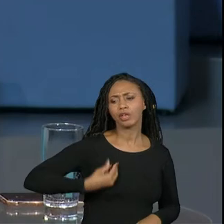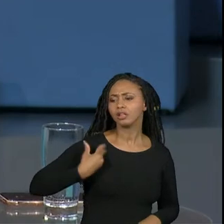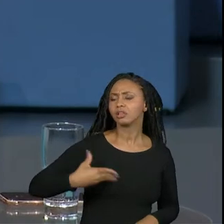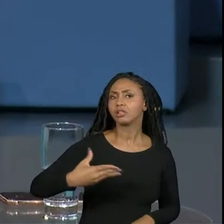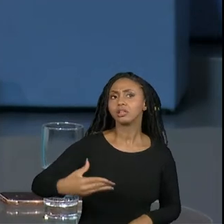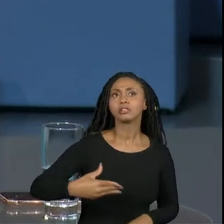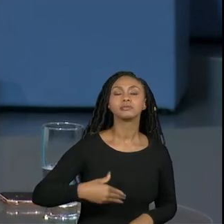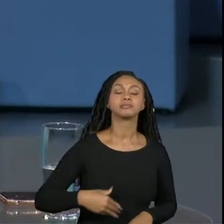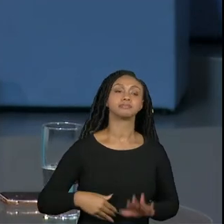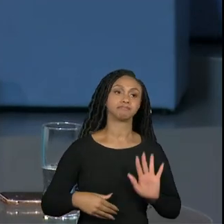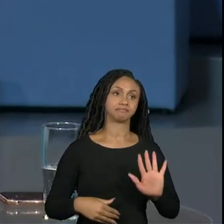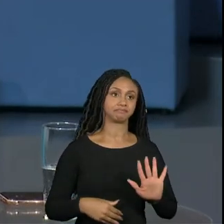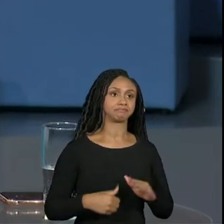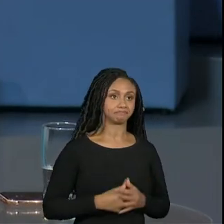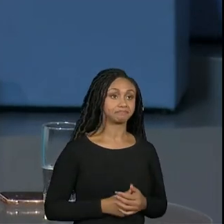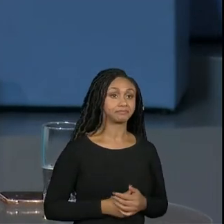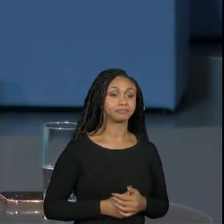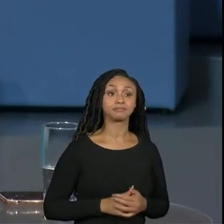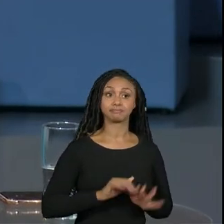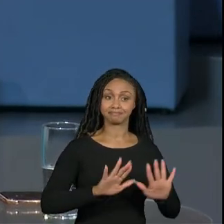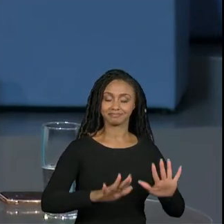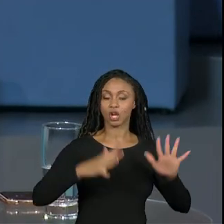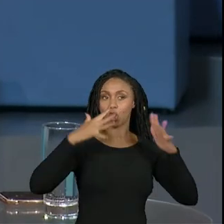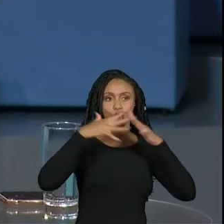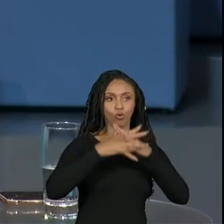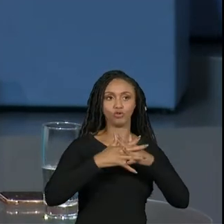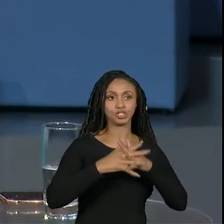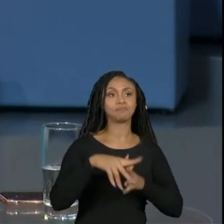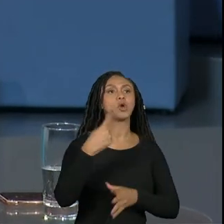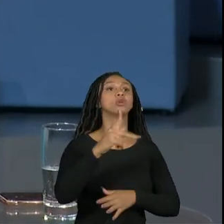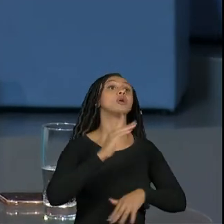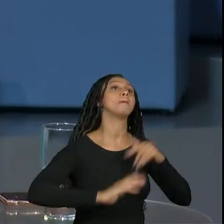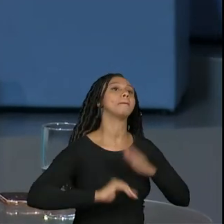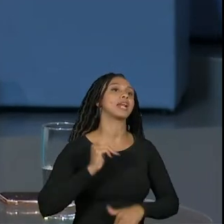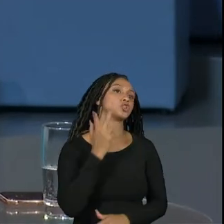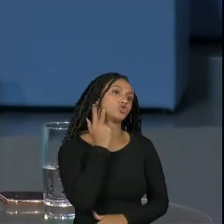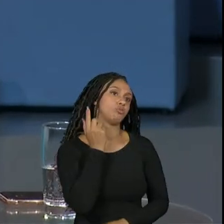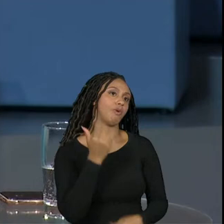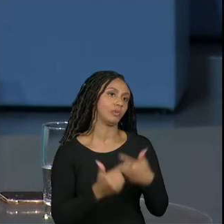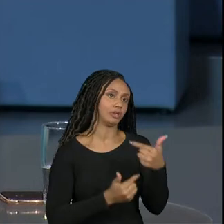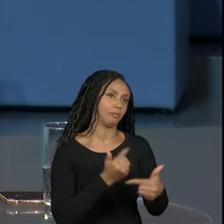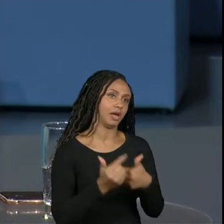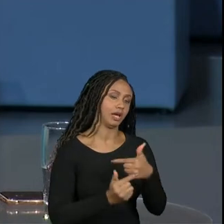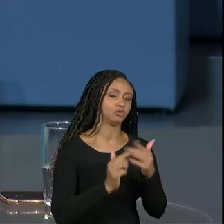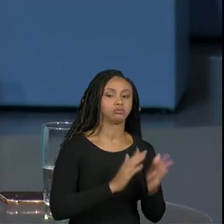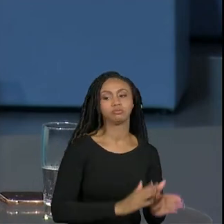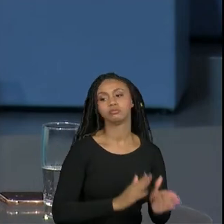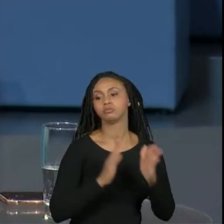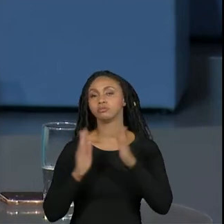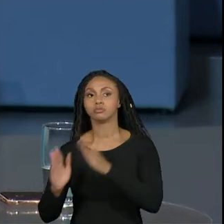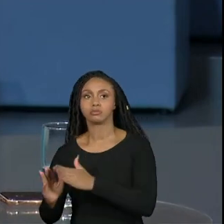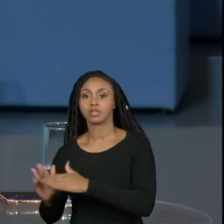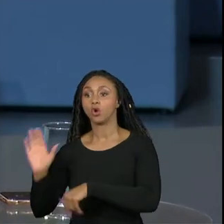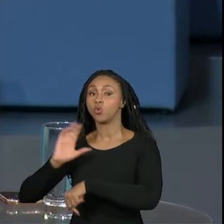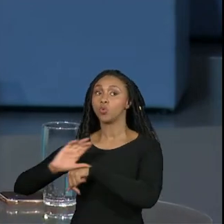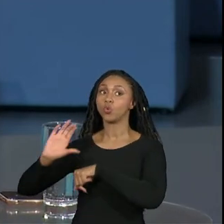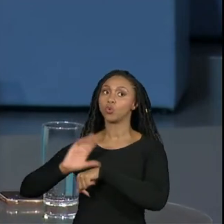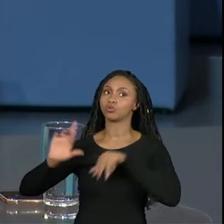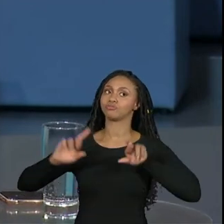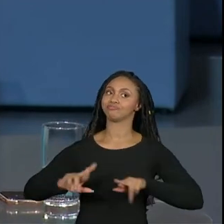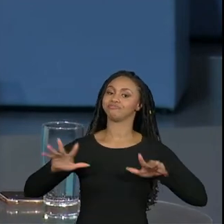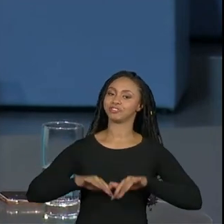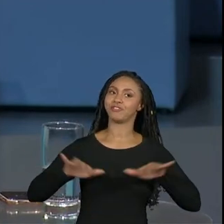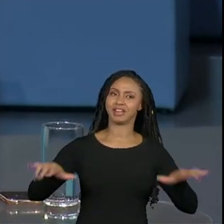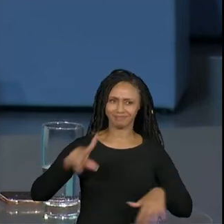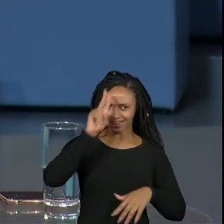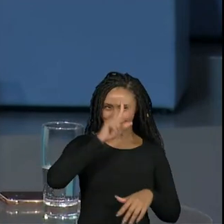eu acho que assim você não pode confundir o trabalho que você faz com momentos de capacitação lembra que eu